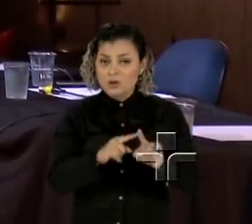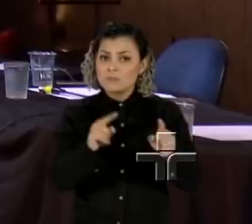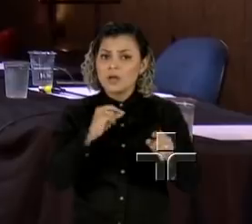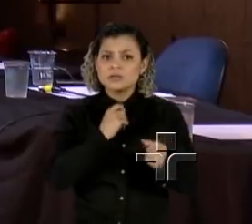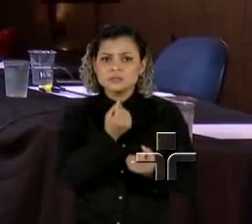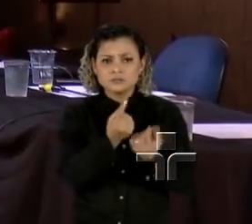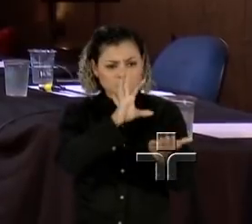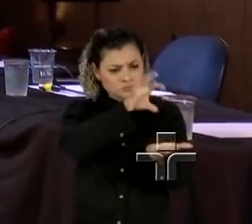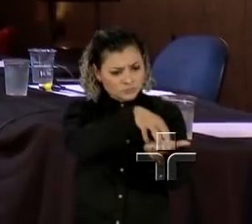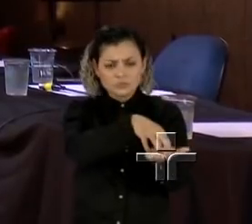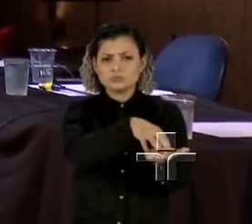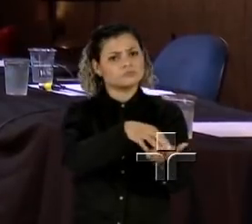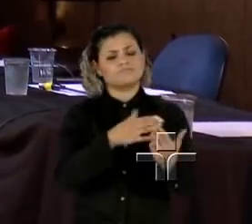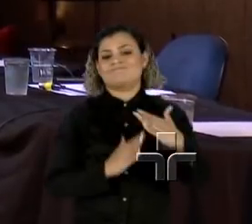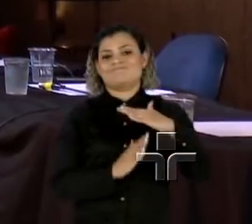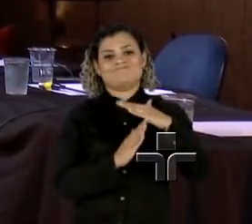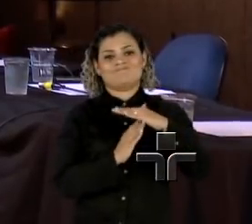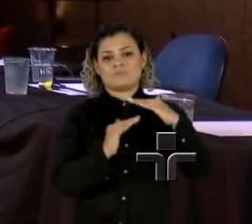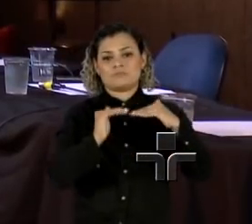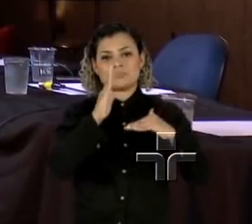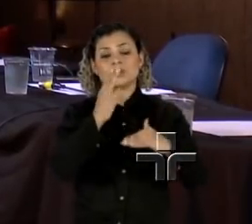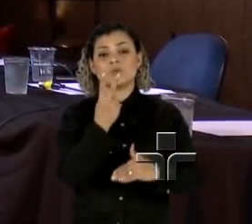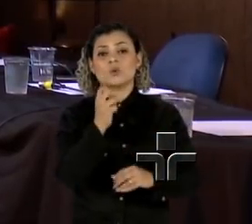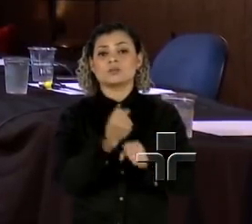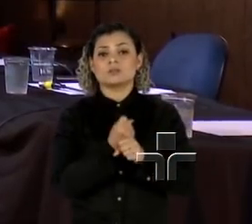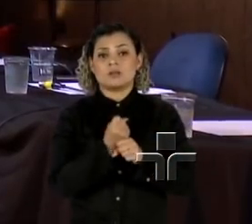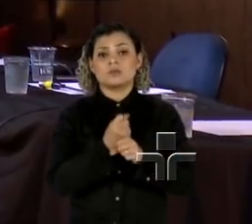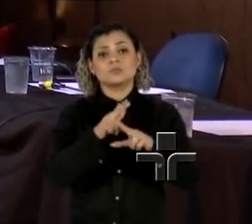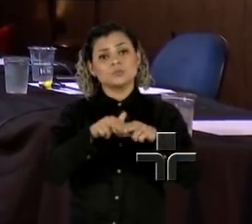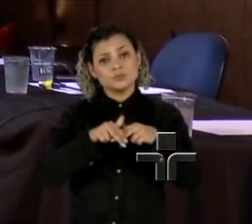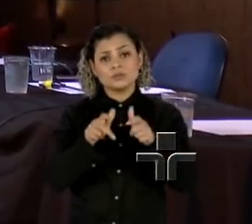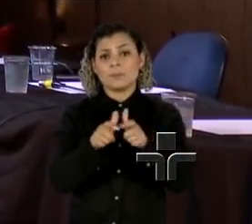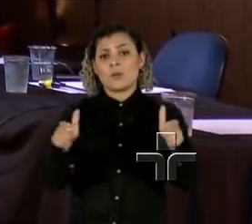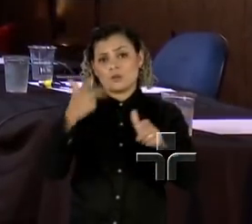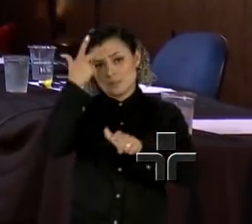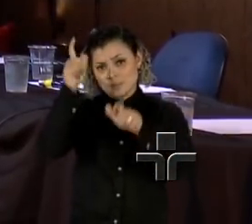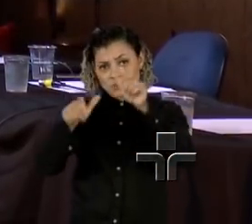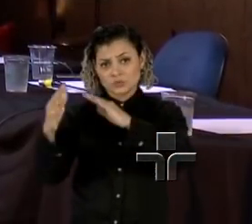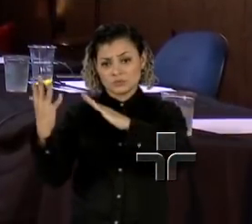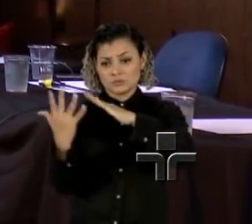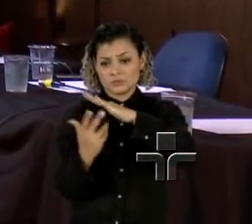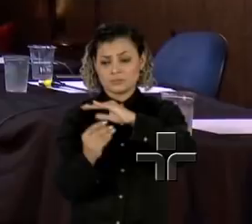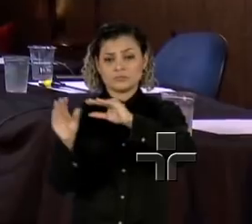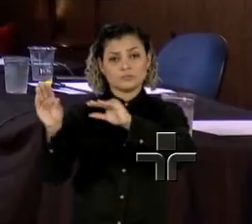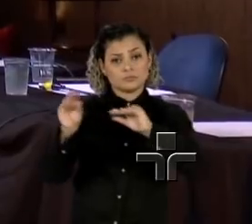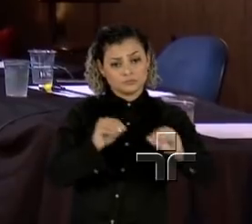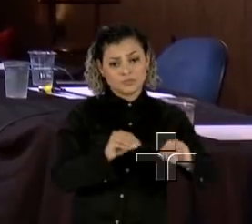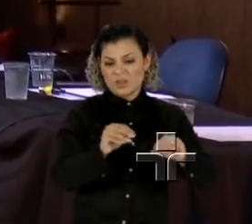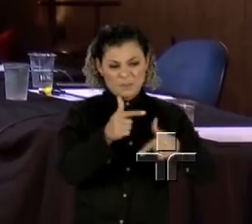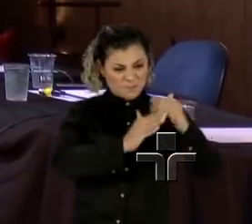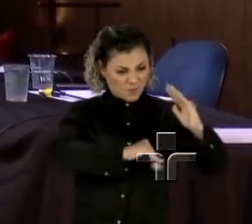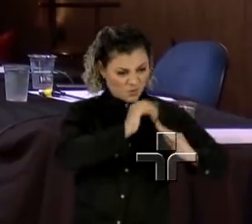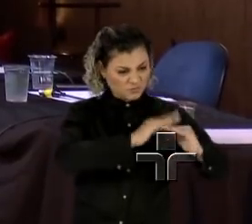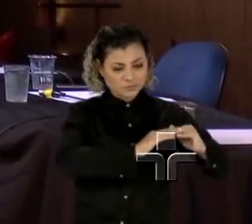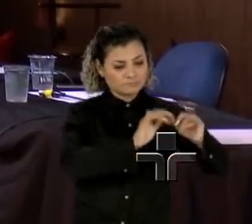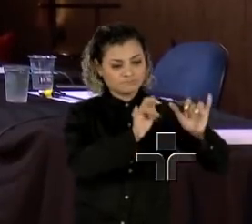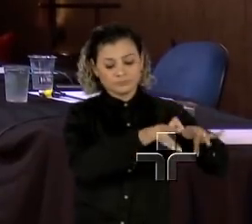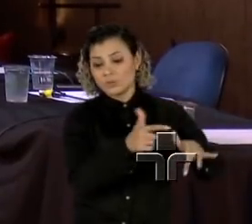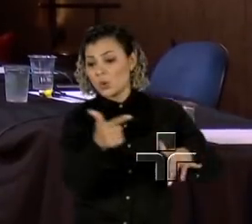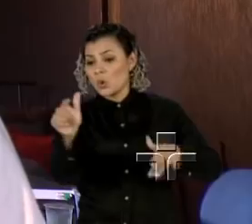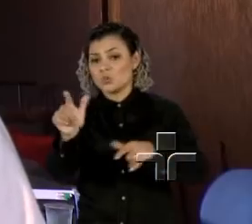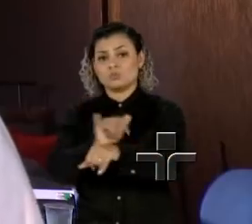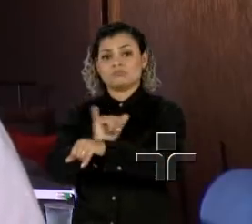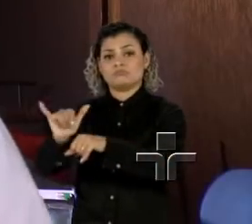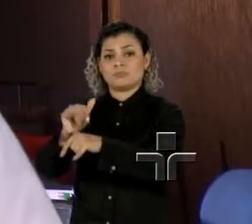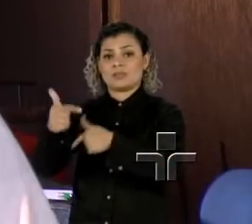entidade, ultrapassa esse prazo para até dois anos, o que faz com que muitos refugiados deixem suas profissões de origem para tentar ganhar dinheiro no mercado